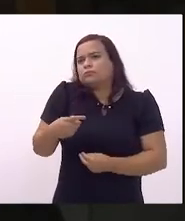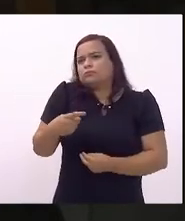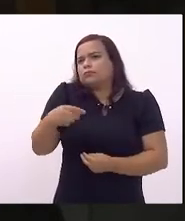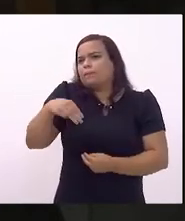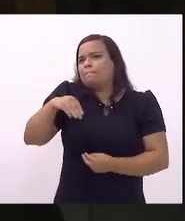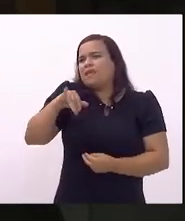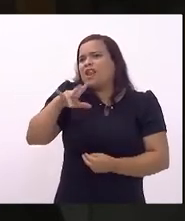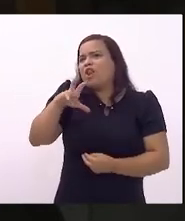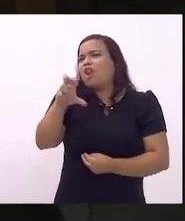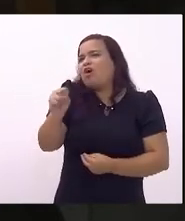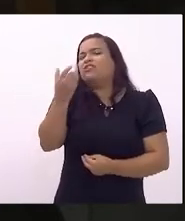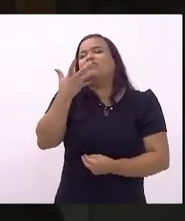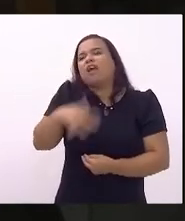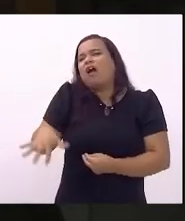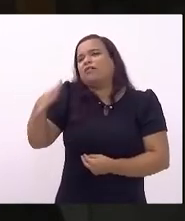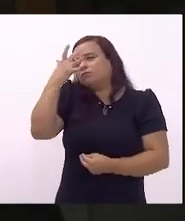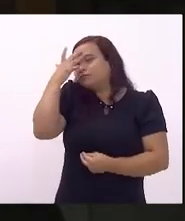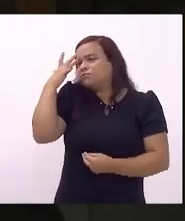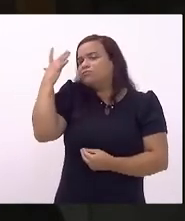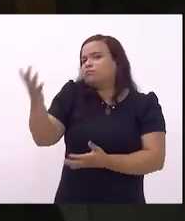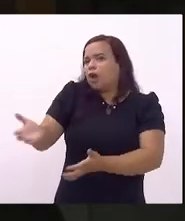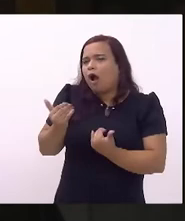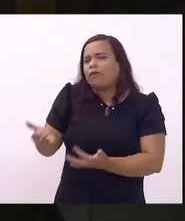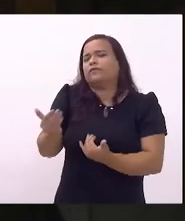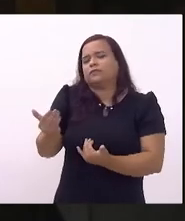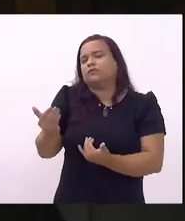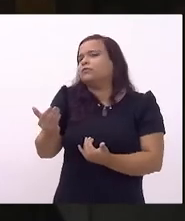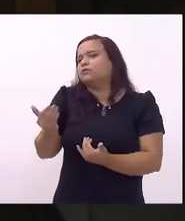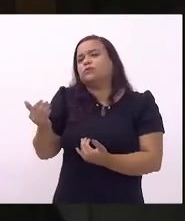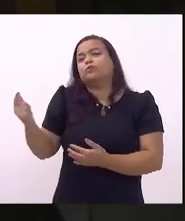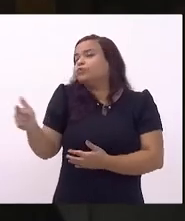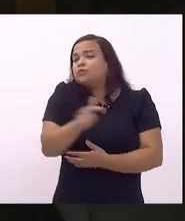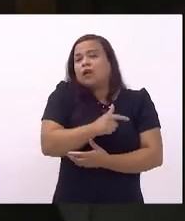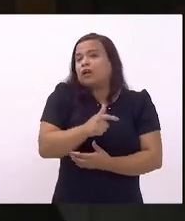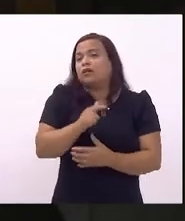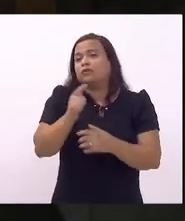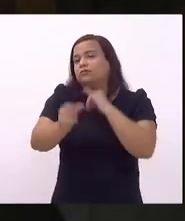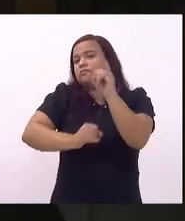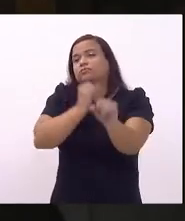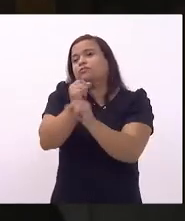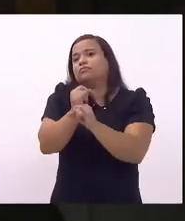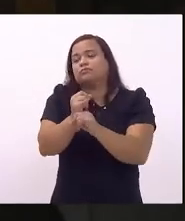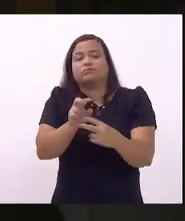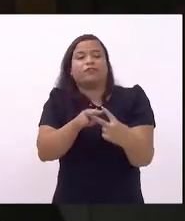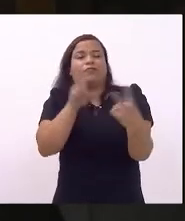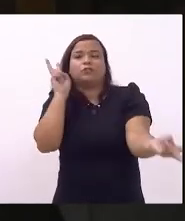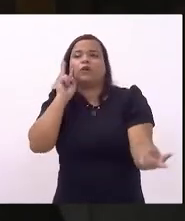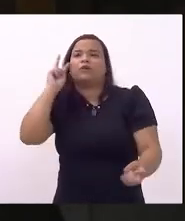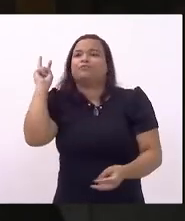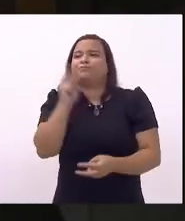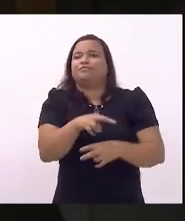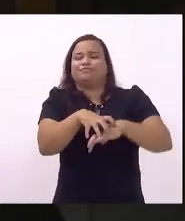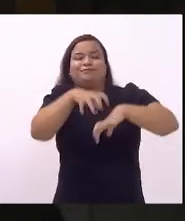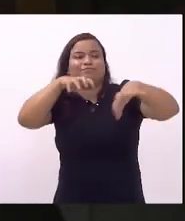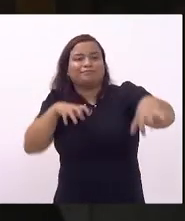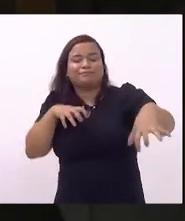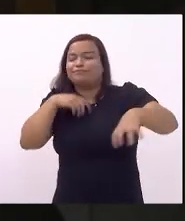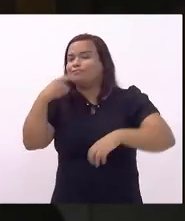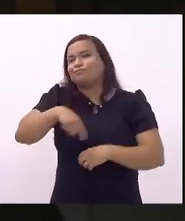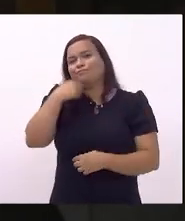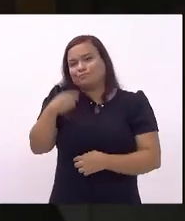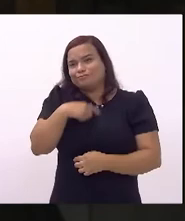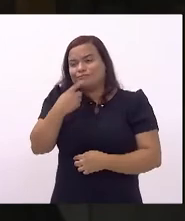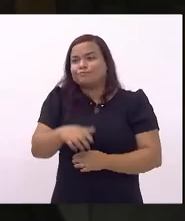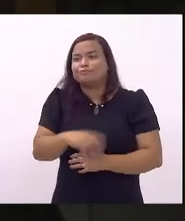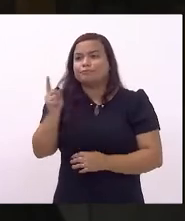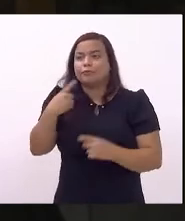milhões de crianças e adolescentes dar continuidade ao seu processo de ensino-aprendizagem de forma remota o que a